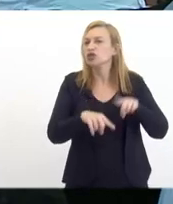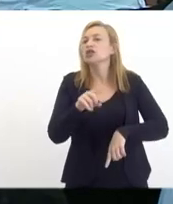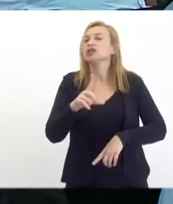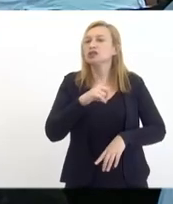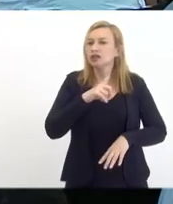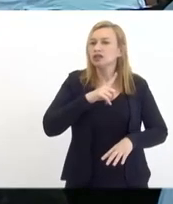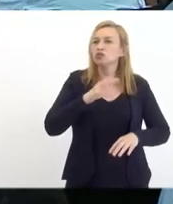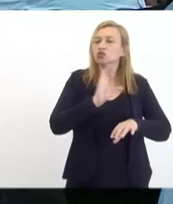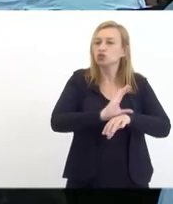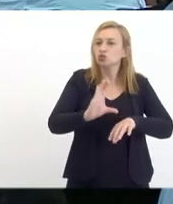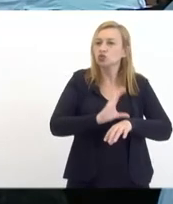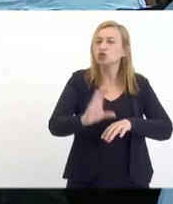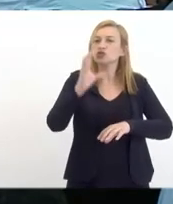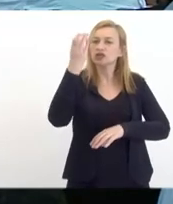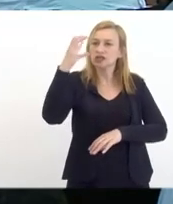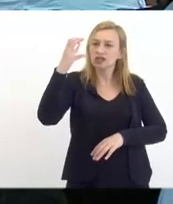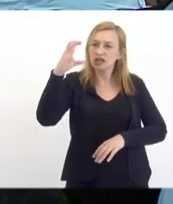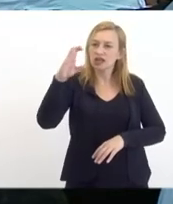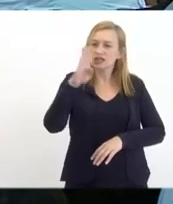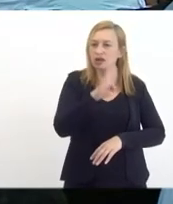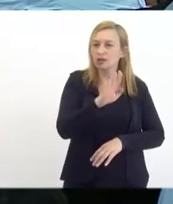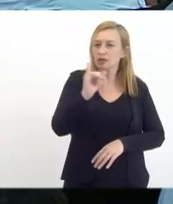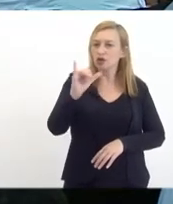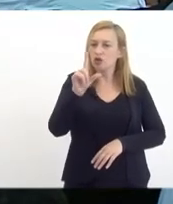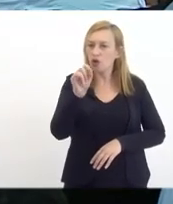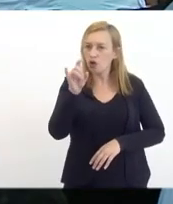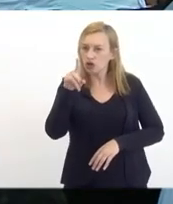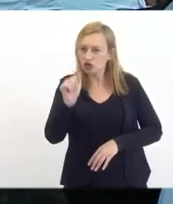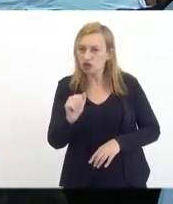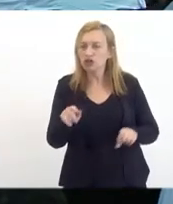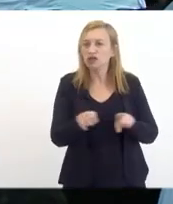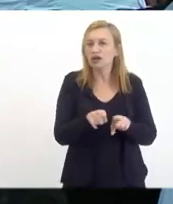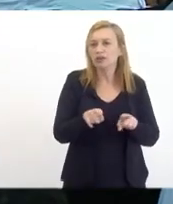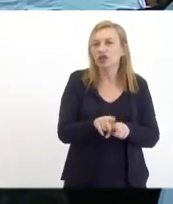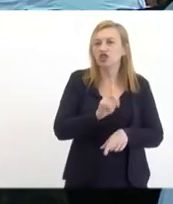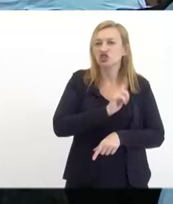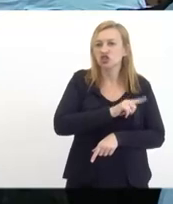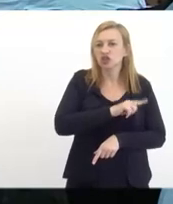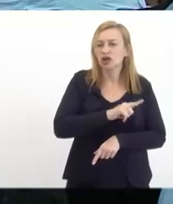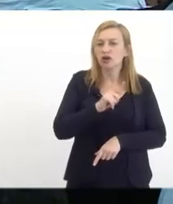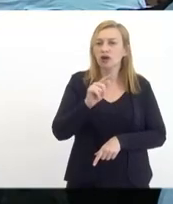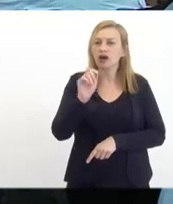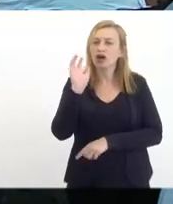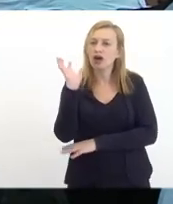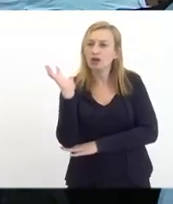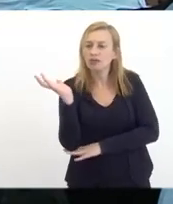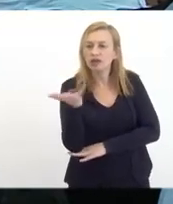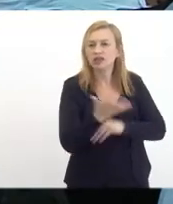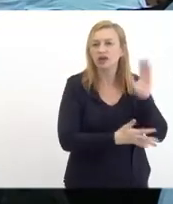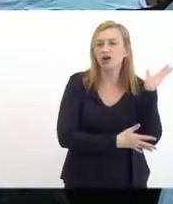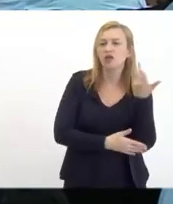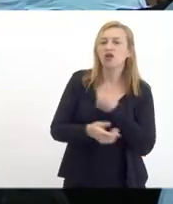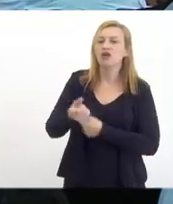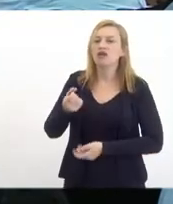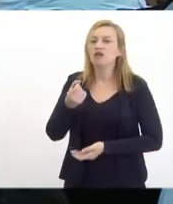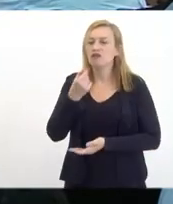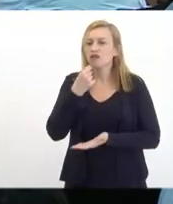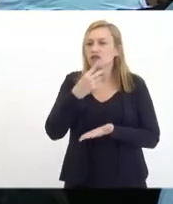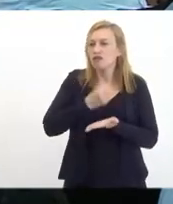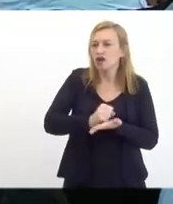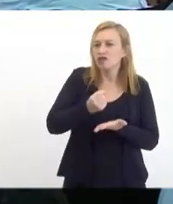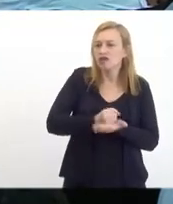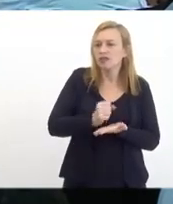de ciências biológicas produção biotecnológica e também gestão ambiental farmácia o curso de